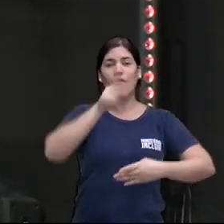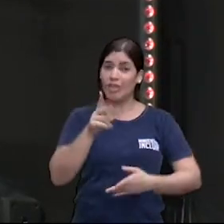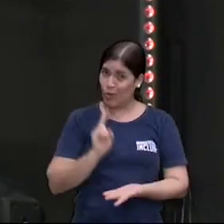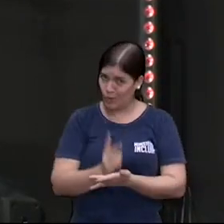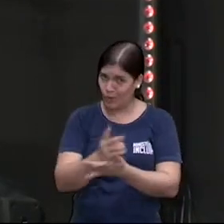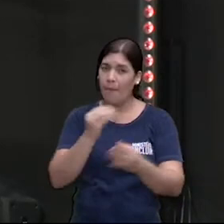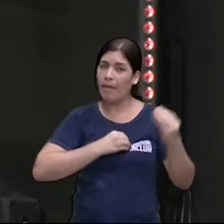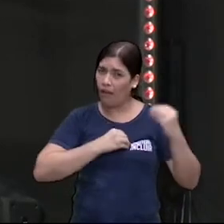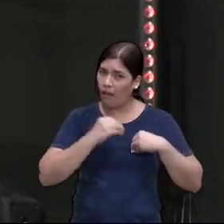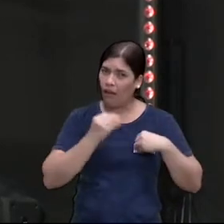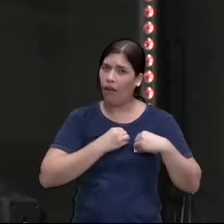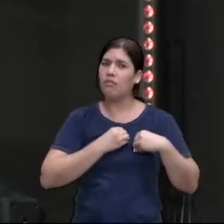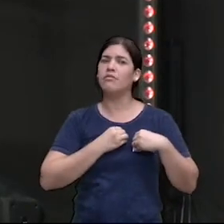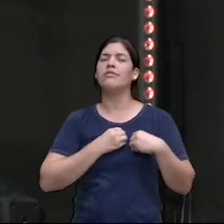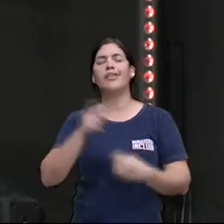bota um murinho de tijolo.